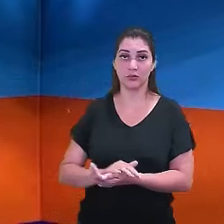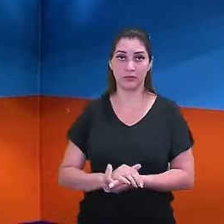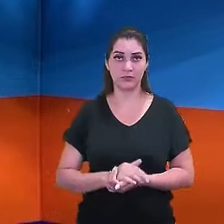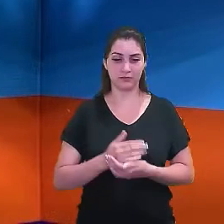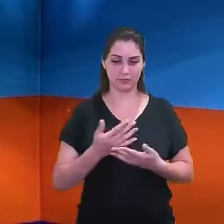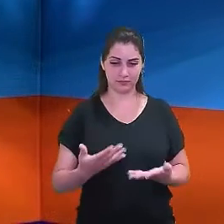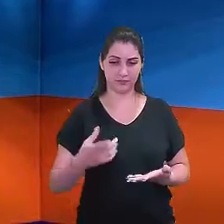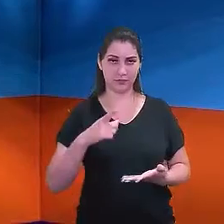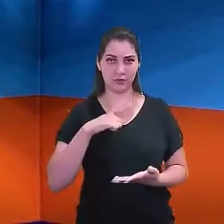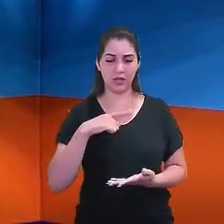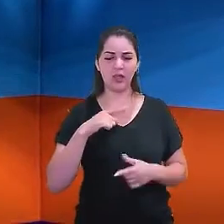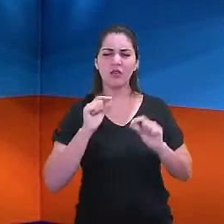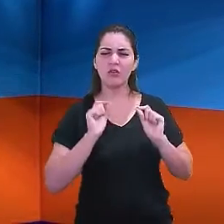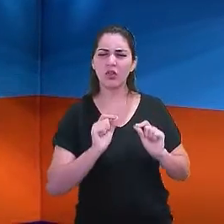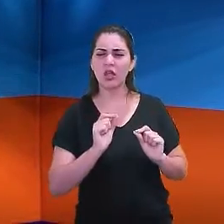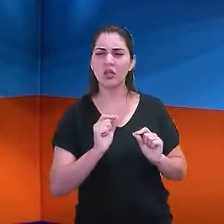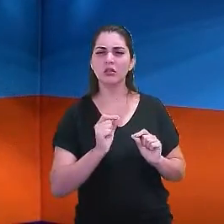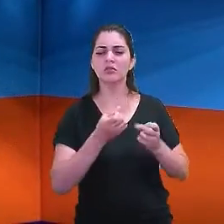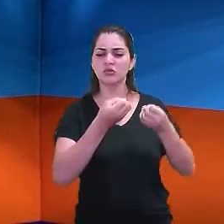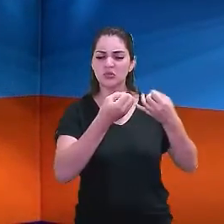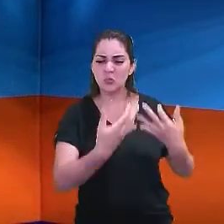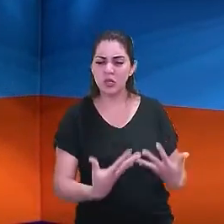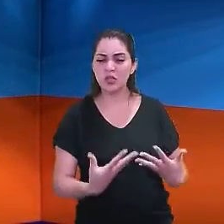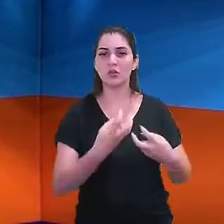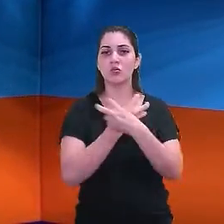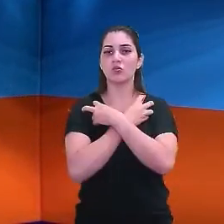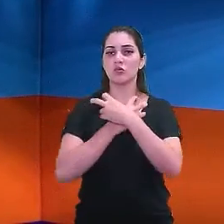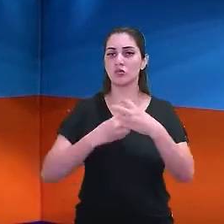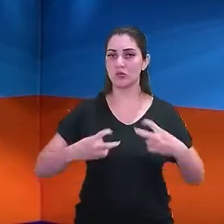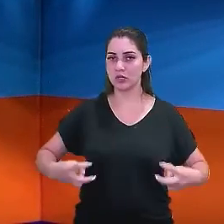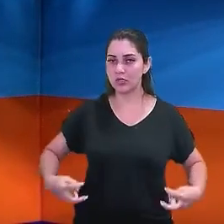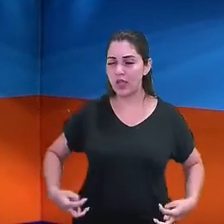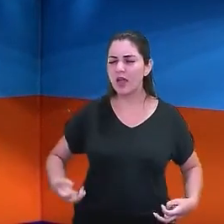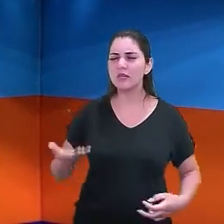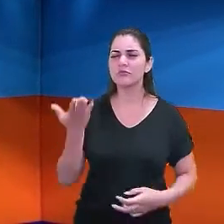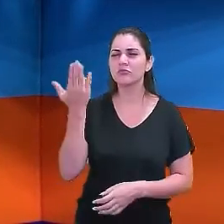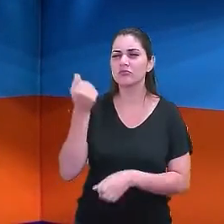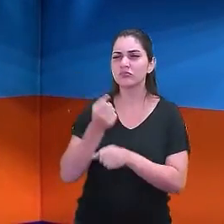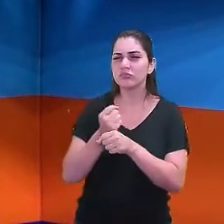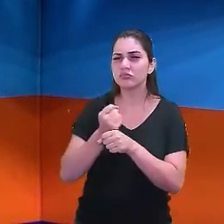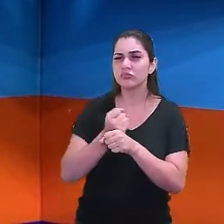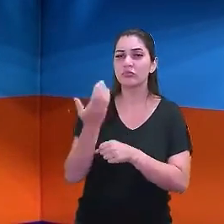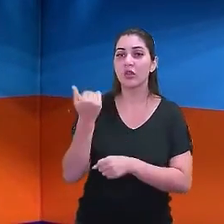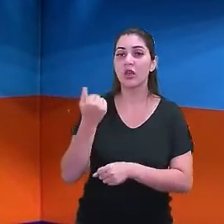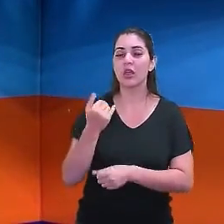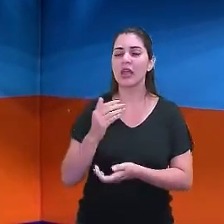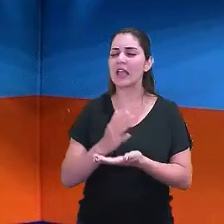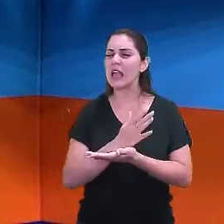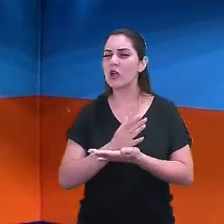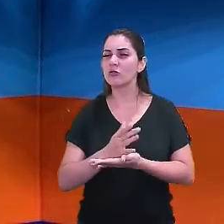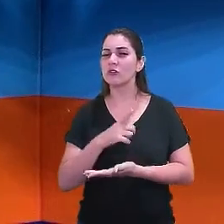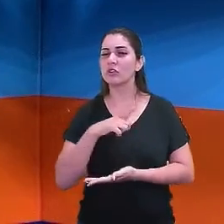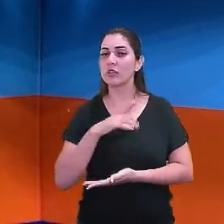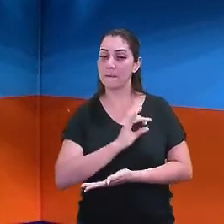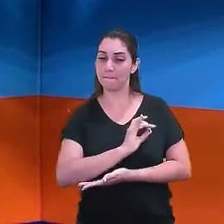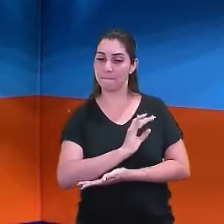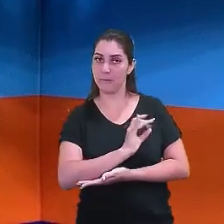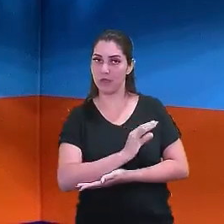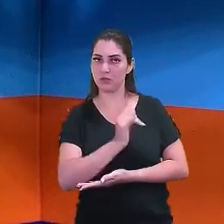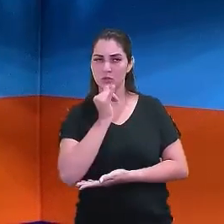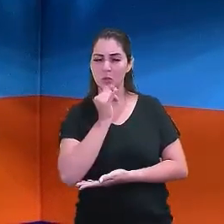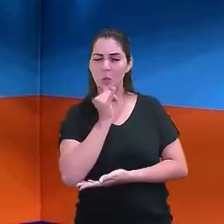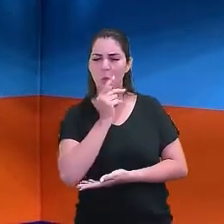ouve-se muito falar do cangaço, nos tempos atrás, né, era algo que causava medo. Fulano é